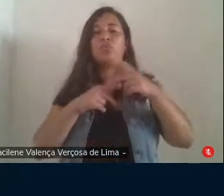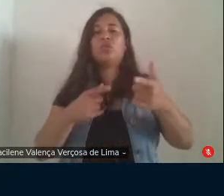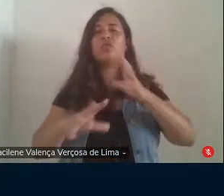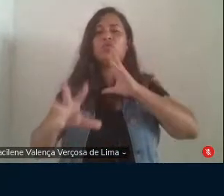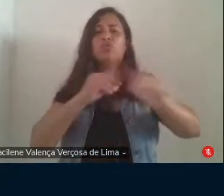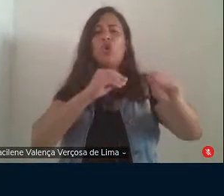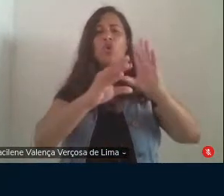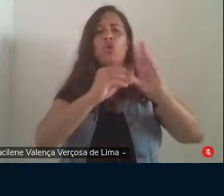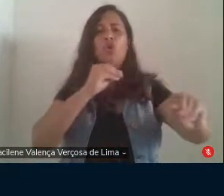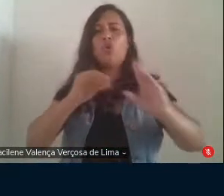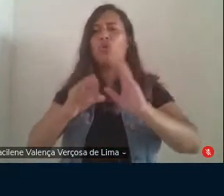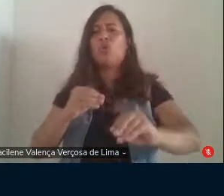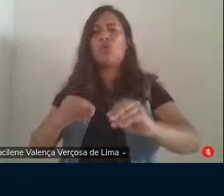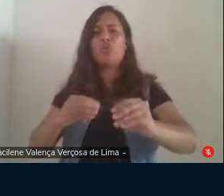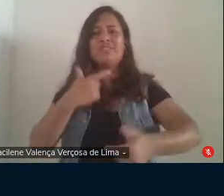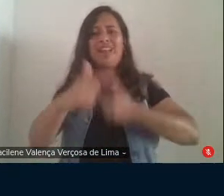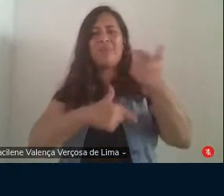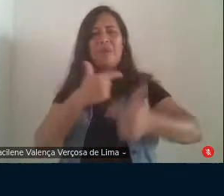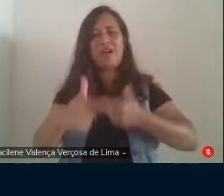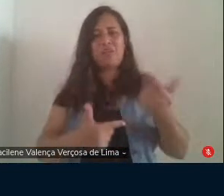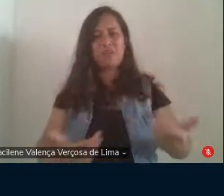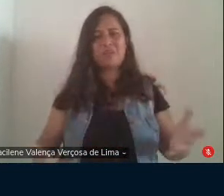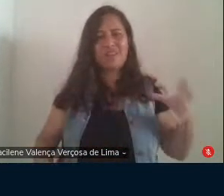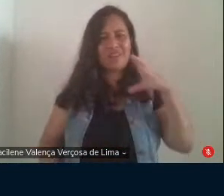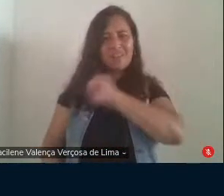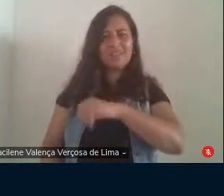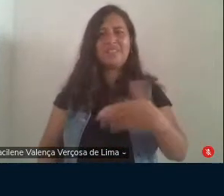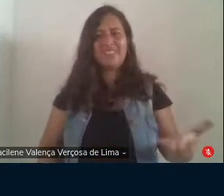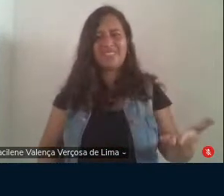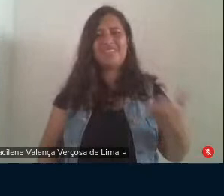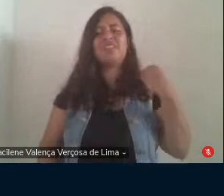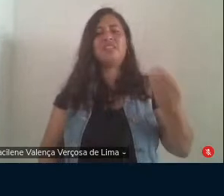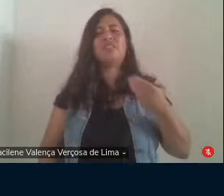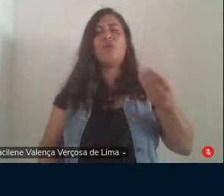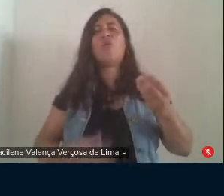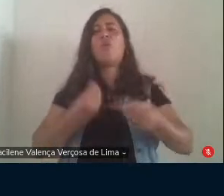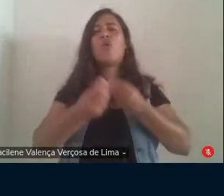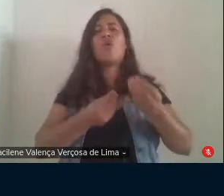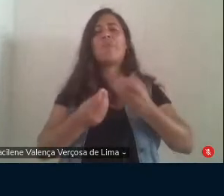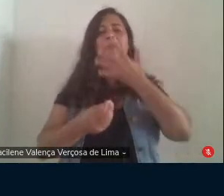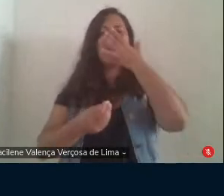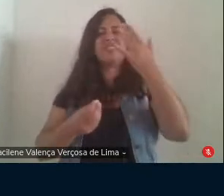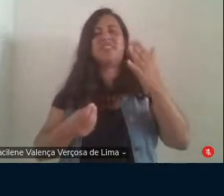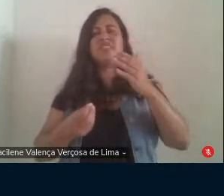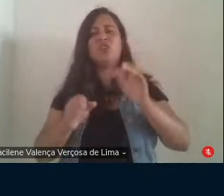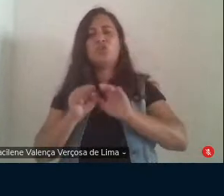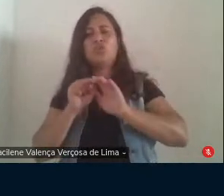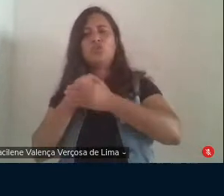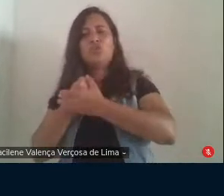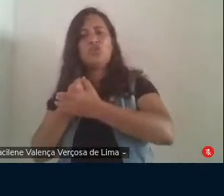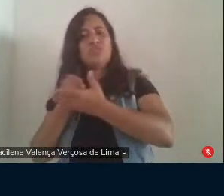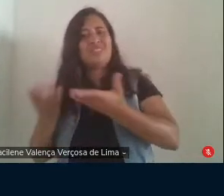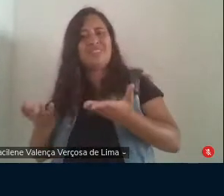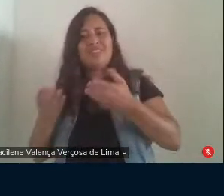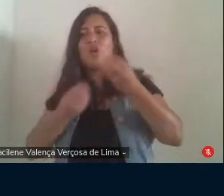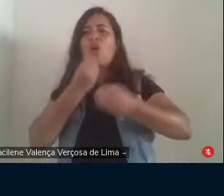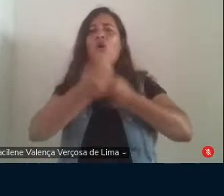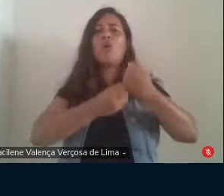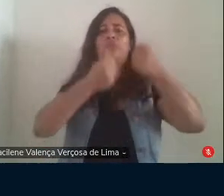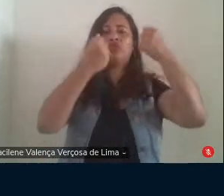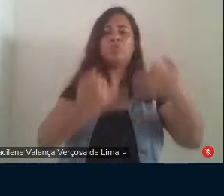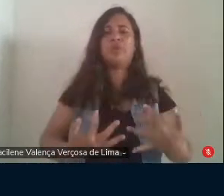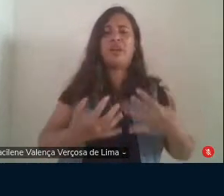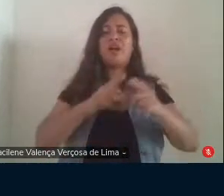tantos empregos do dia para a noite teriam que ser meticulosamente omitidos como explicar o fato de que